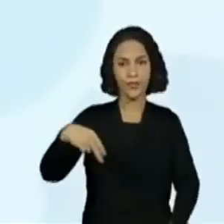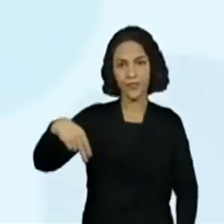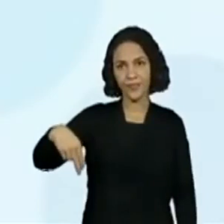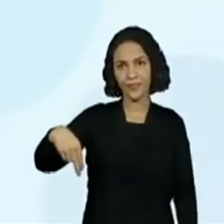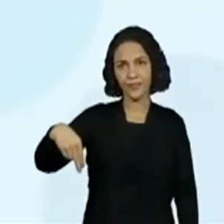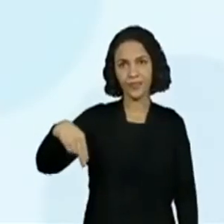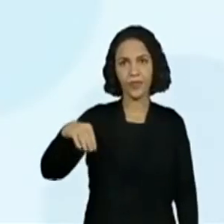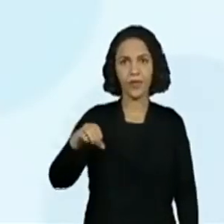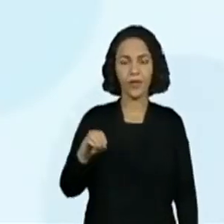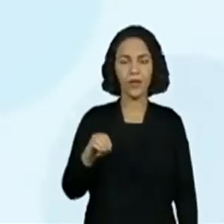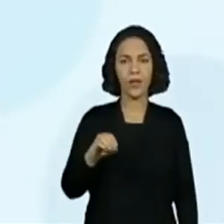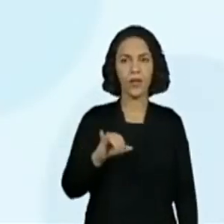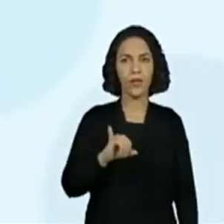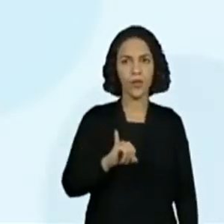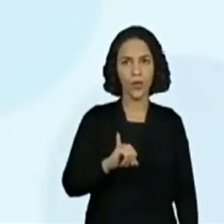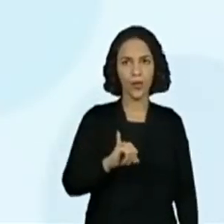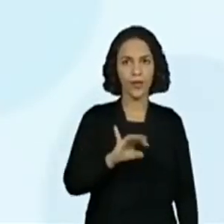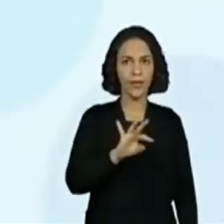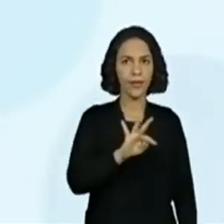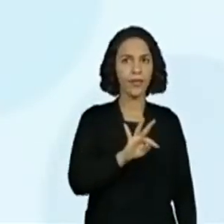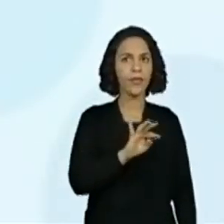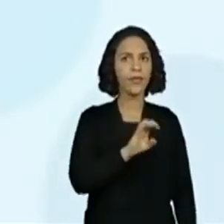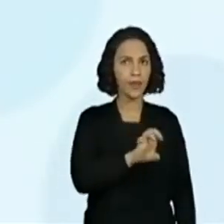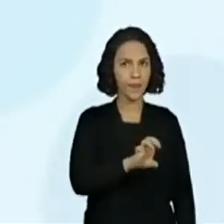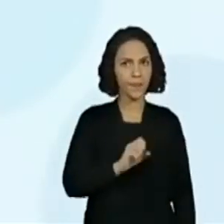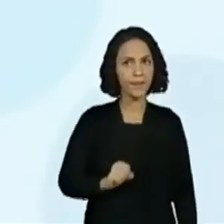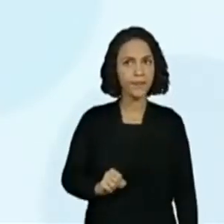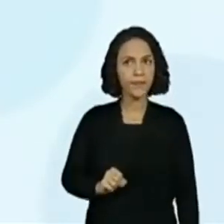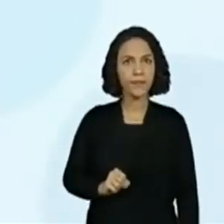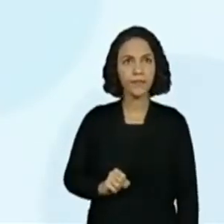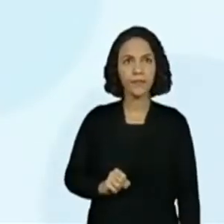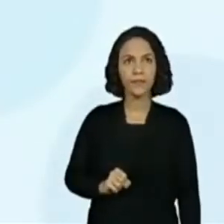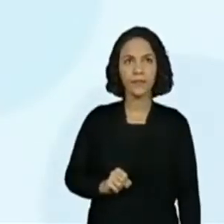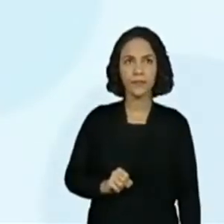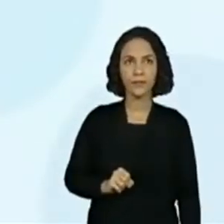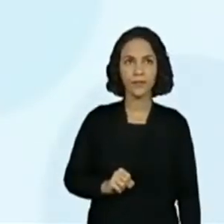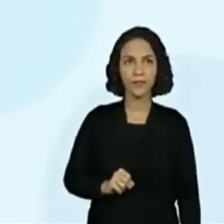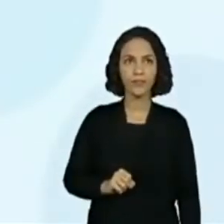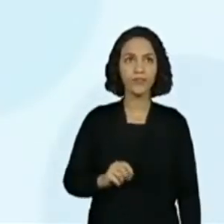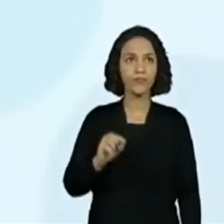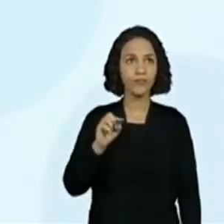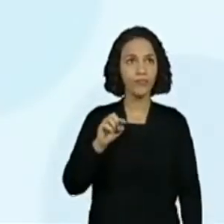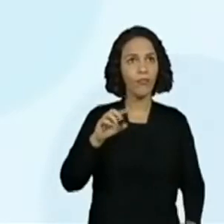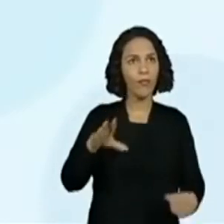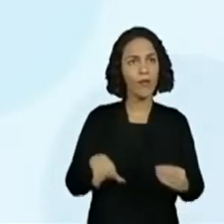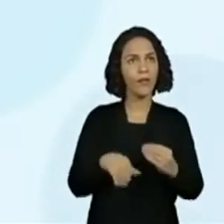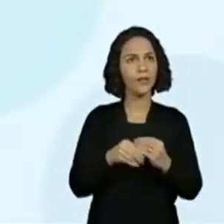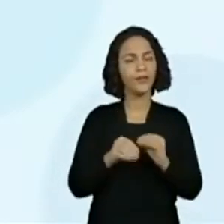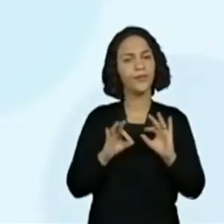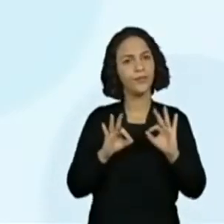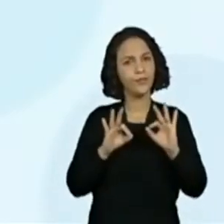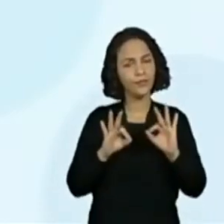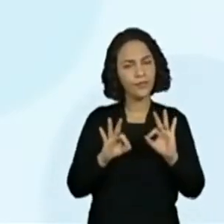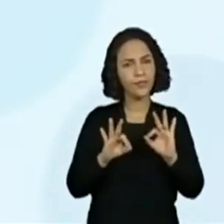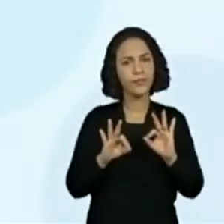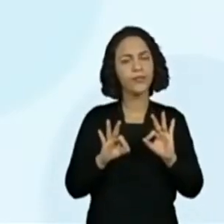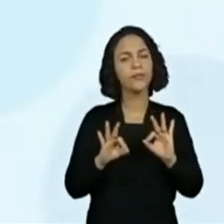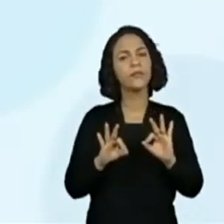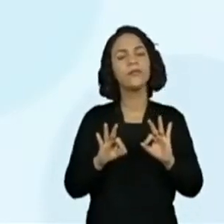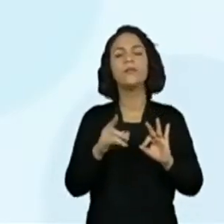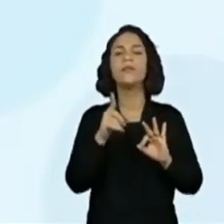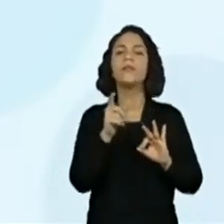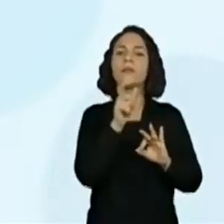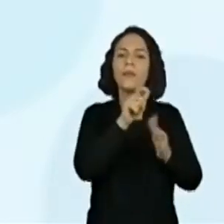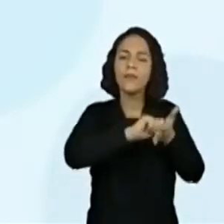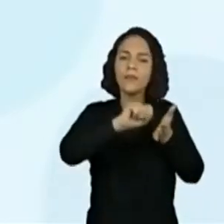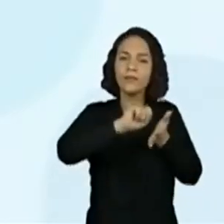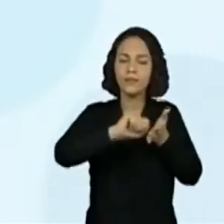A gente entende que o som fica próximo e o E vai fazer a composição, vai juntar o som que a gente